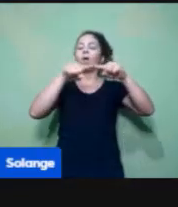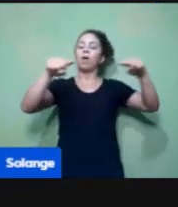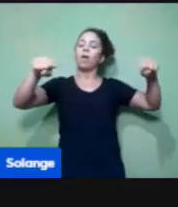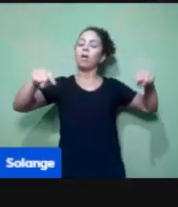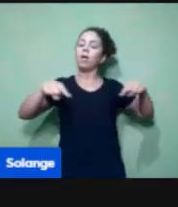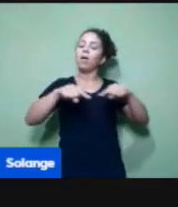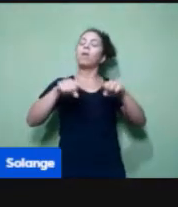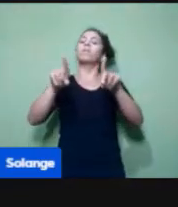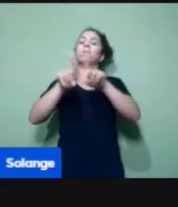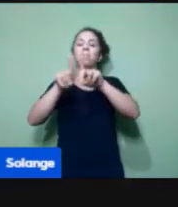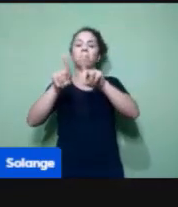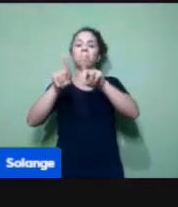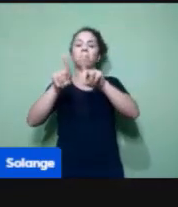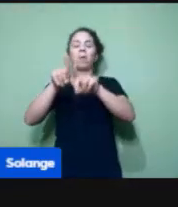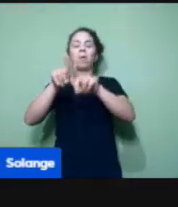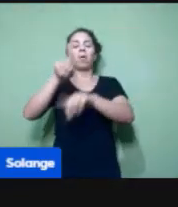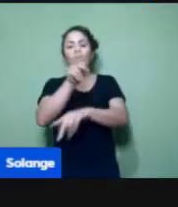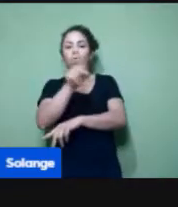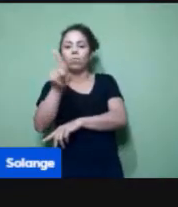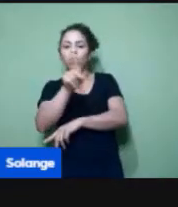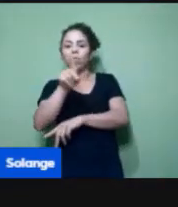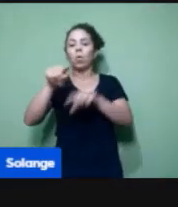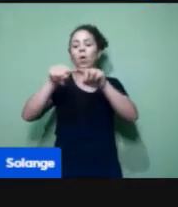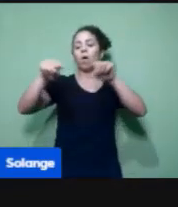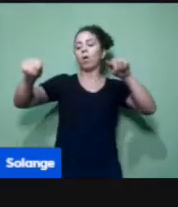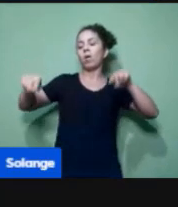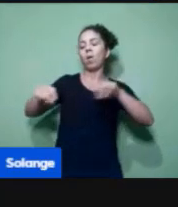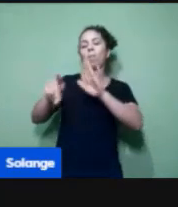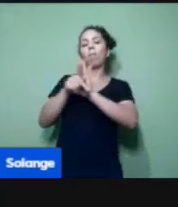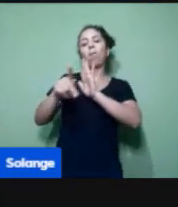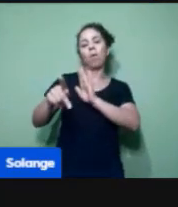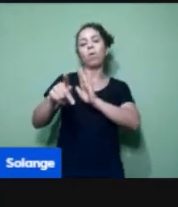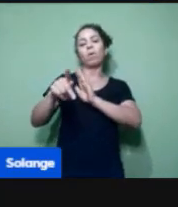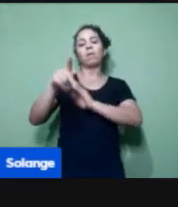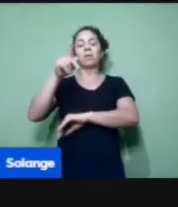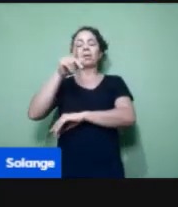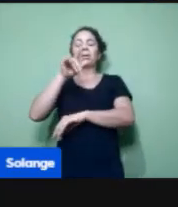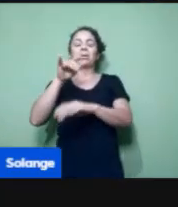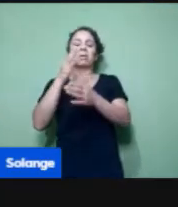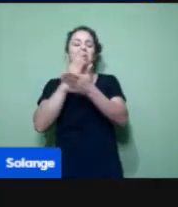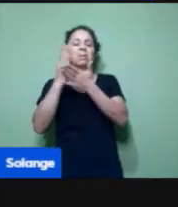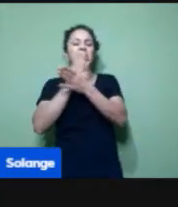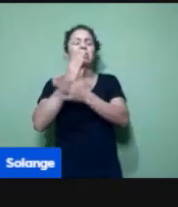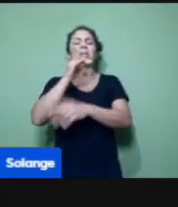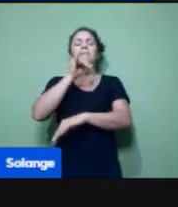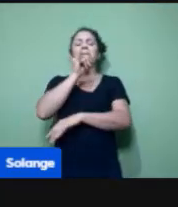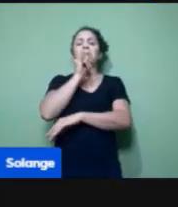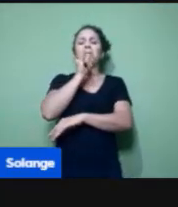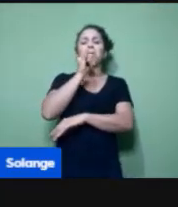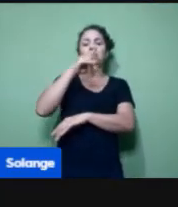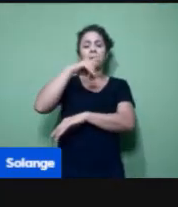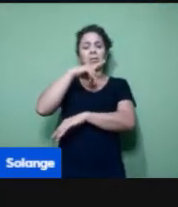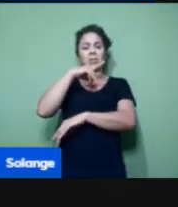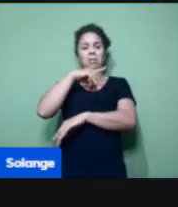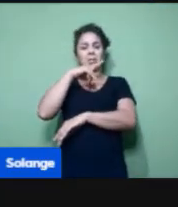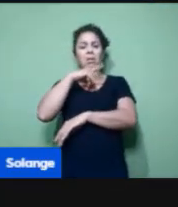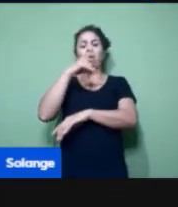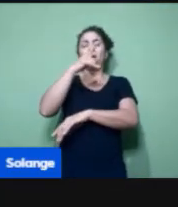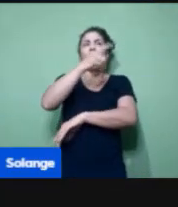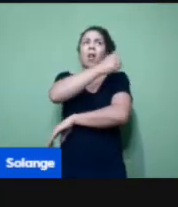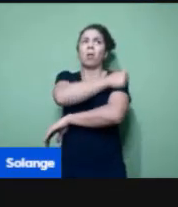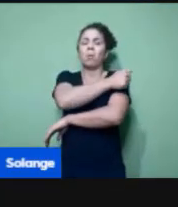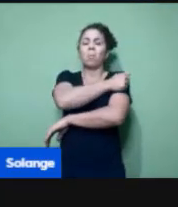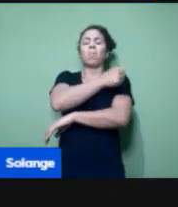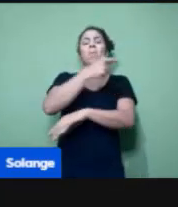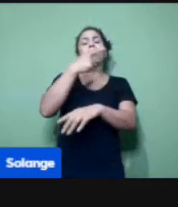aluno está com atestado, ou esse aluno tem algum problema de saúde. Então, nesse